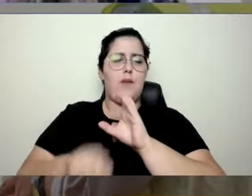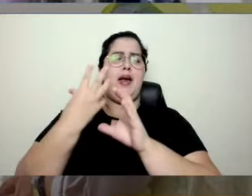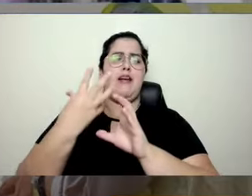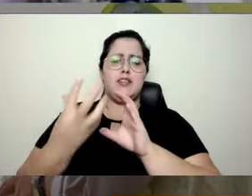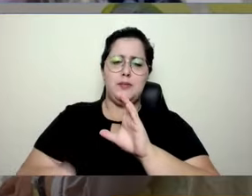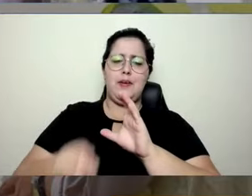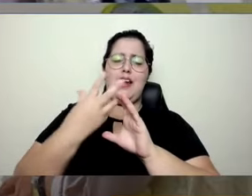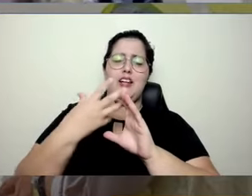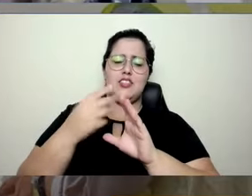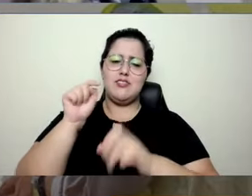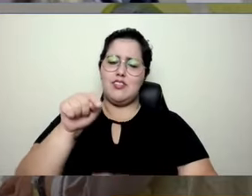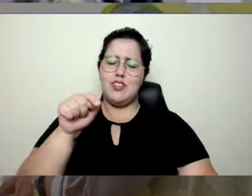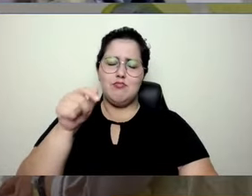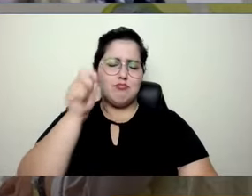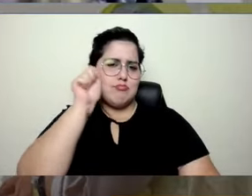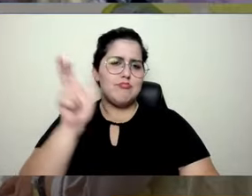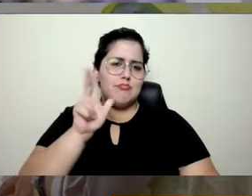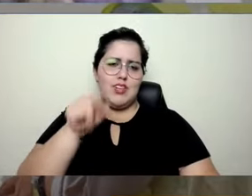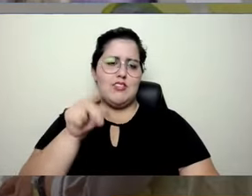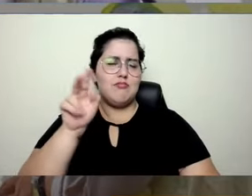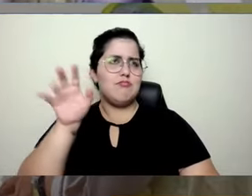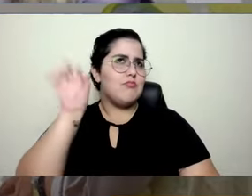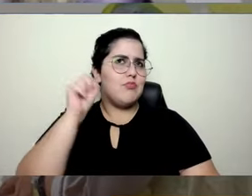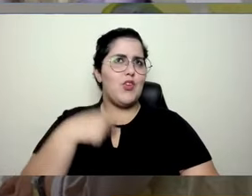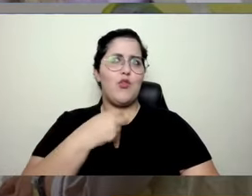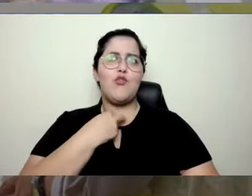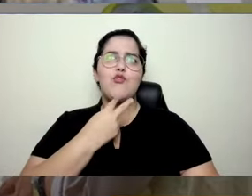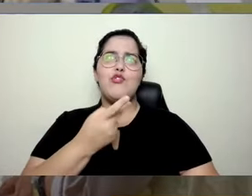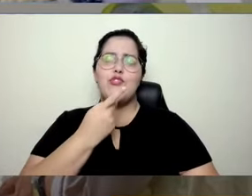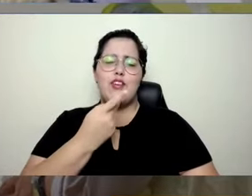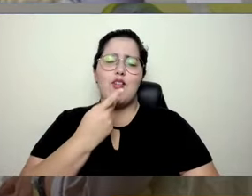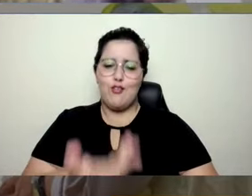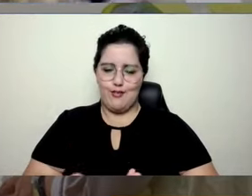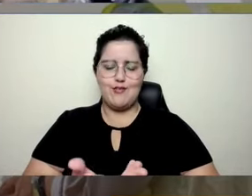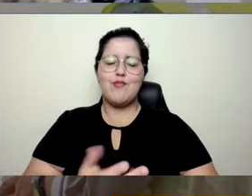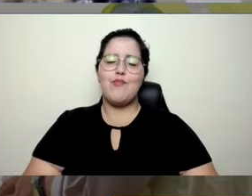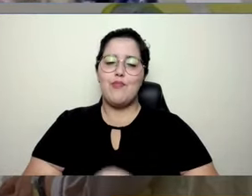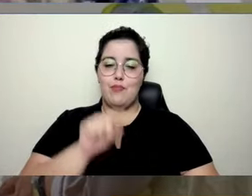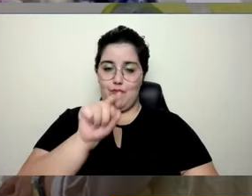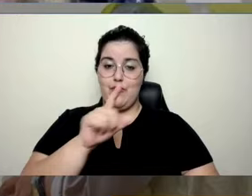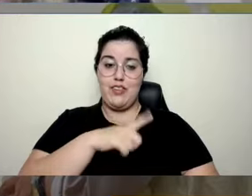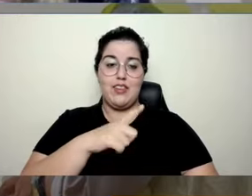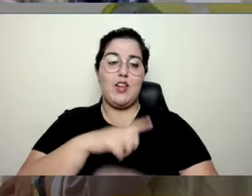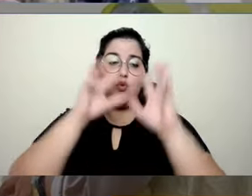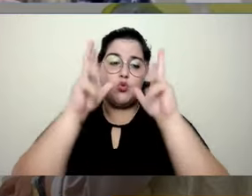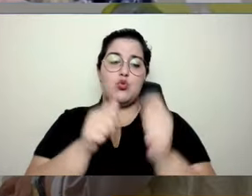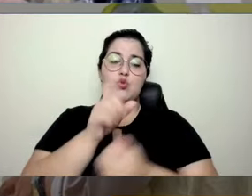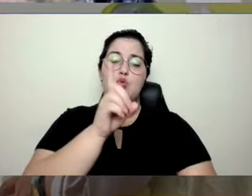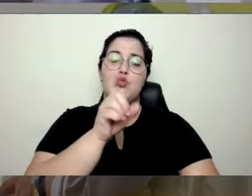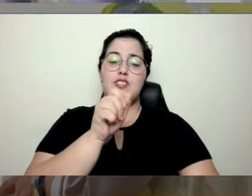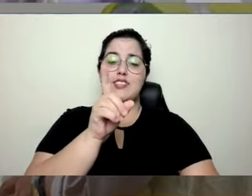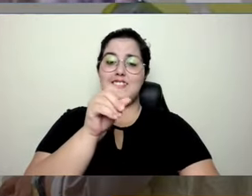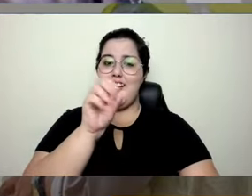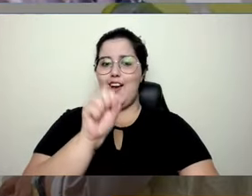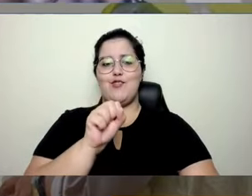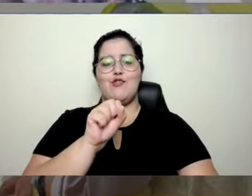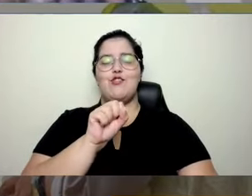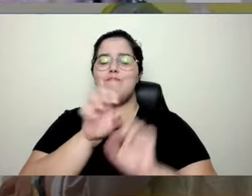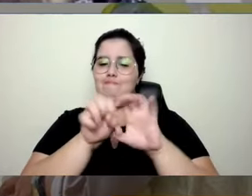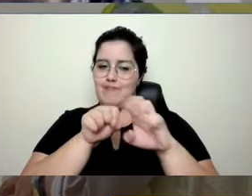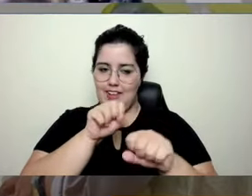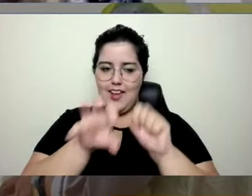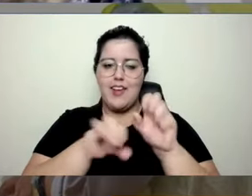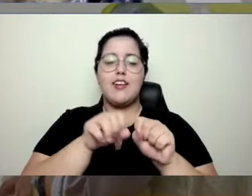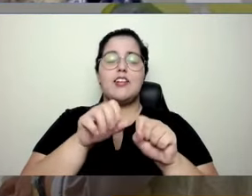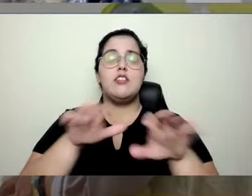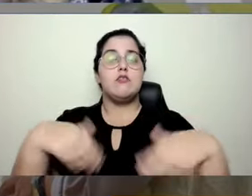para você adquirir. Hoje a gente fala que os dados das pessoas são o novo petróleo. A tecnologia deu